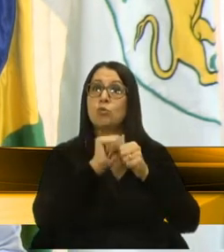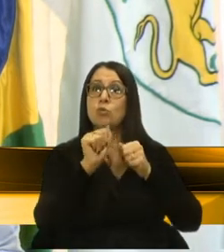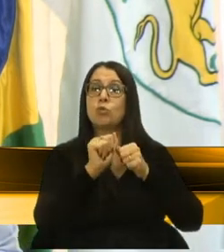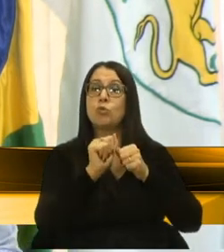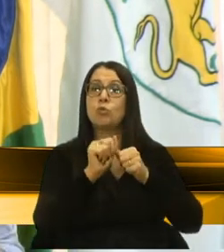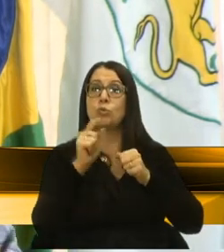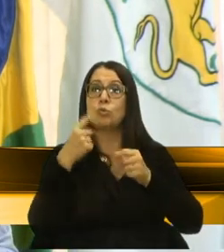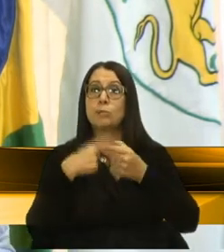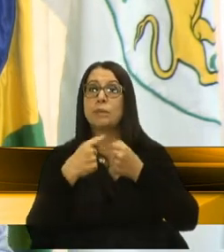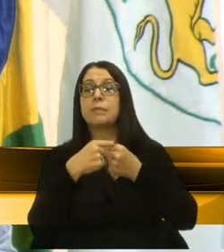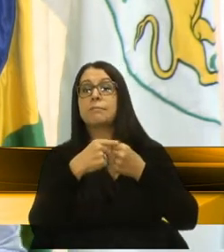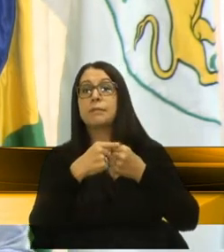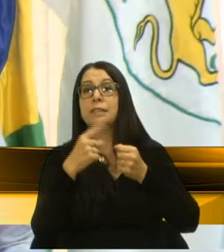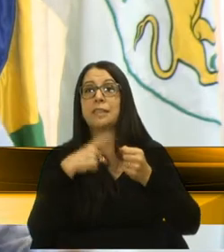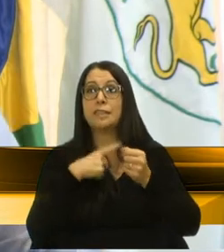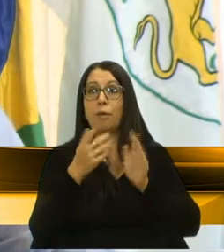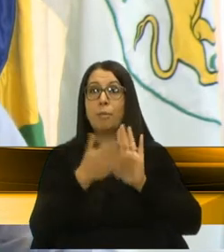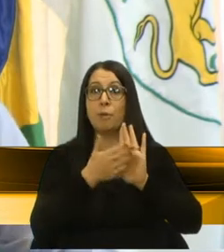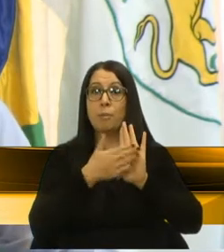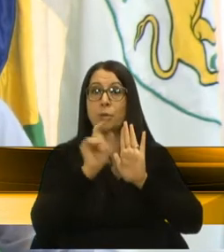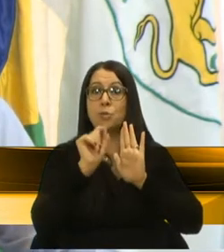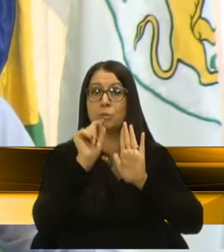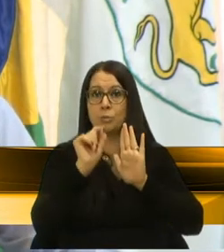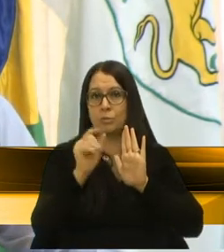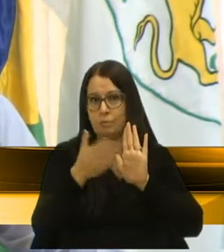municípios, já que estão propondo essa situação.